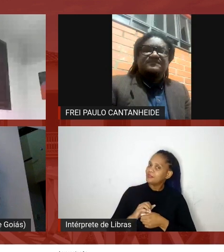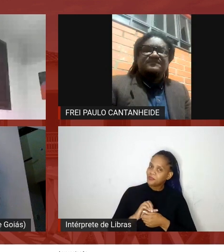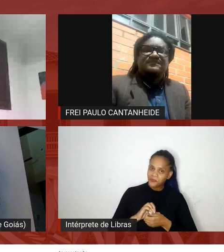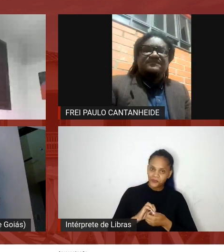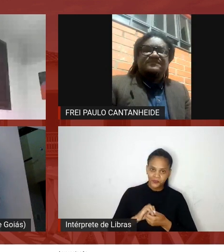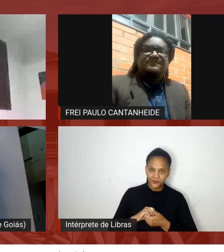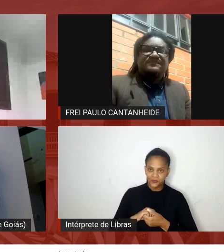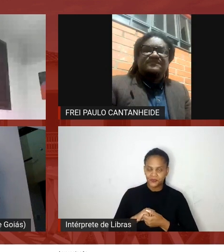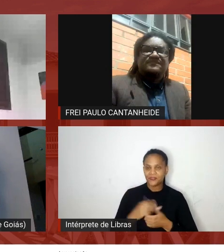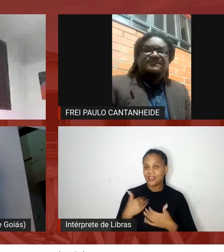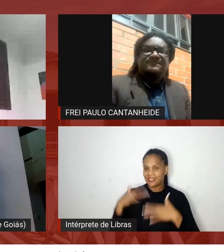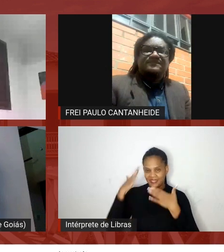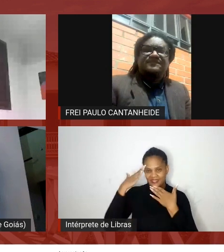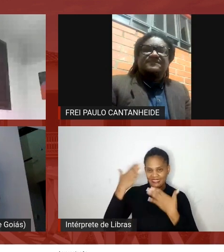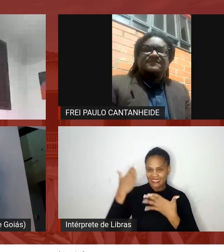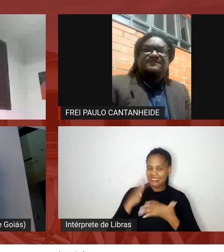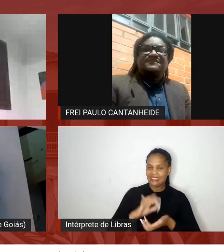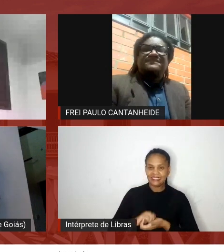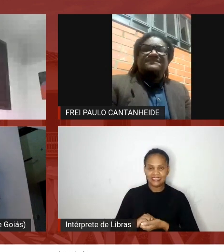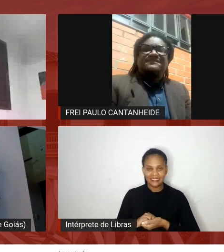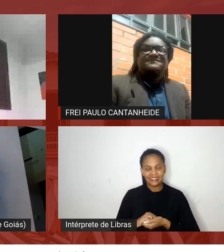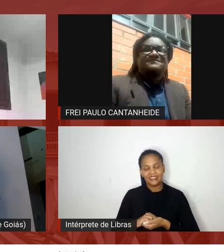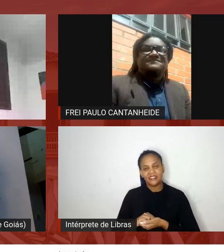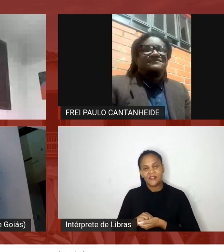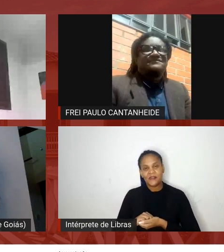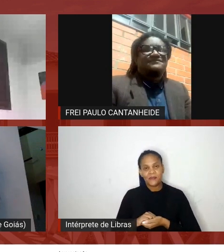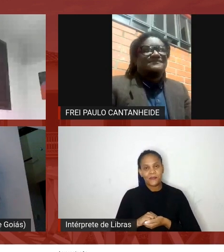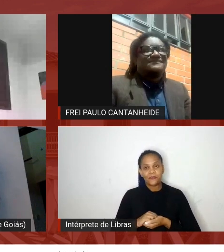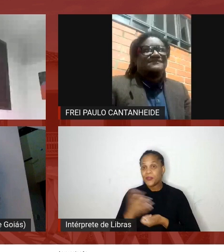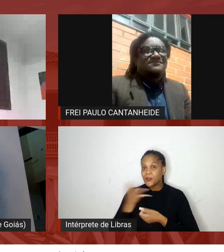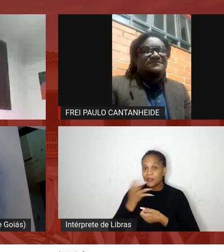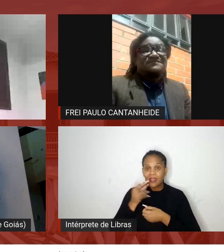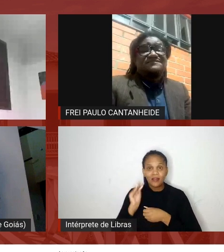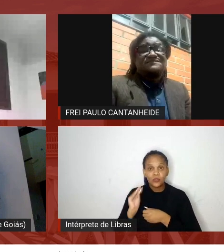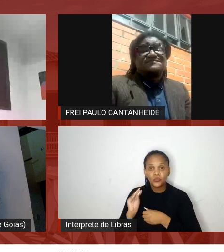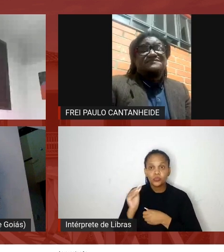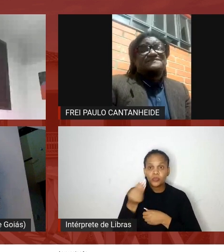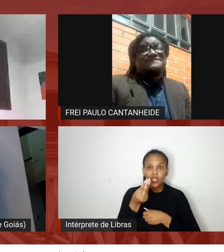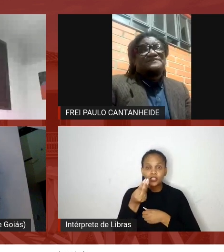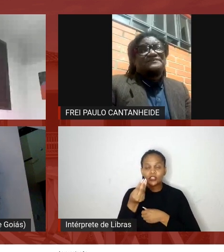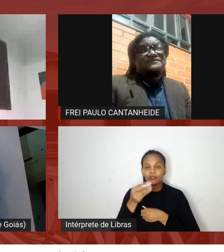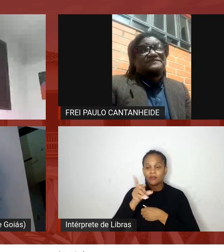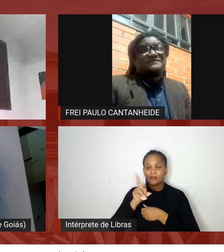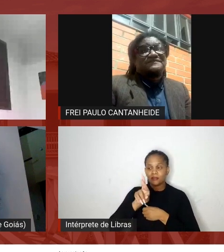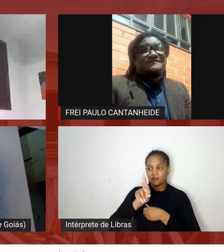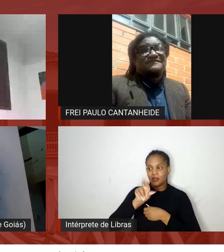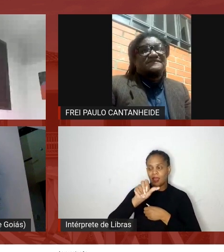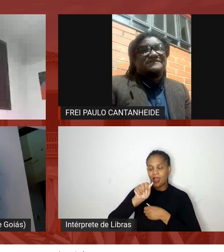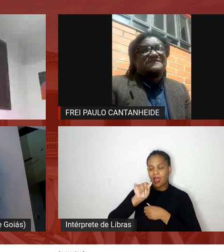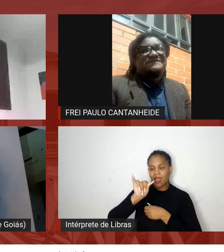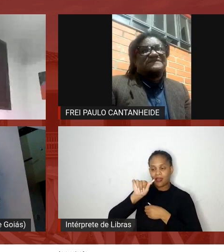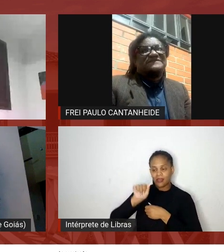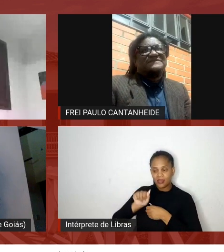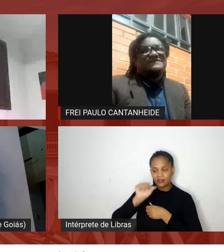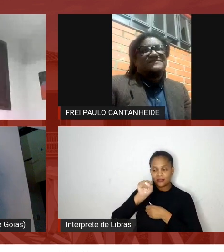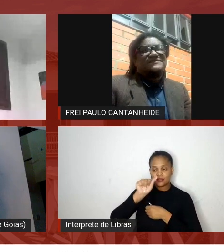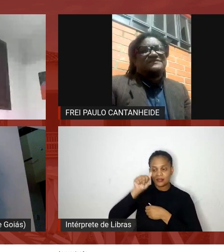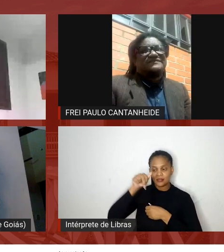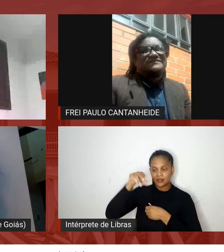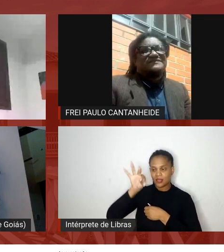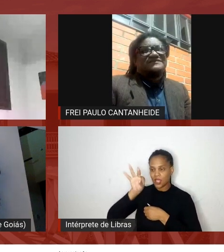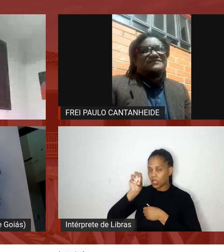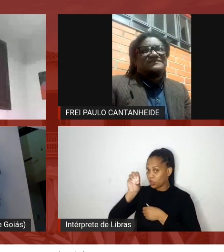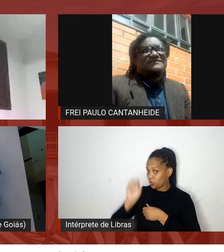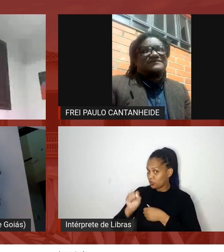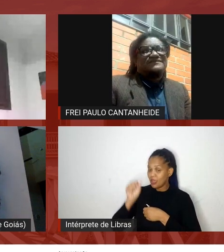obrigada quero mandar um beijo para a Raia Santos que está nos ouvindo ela é quilombola